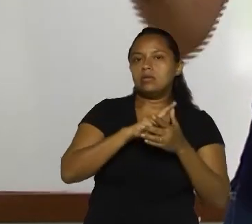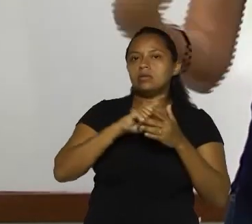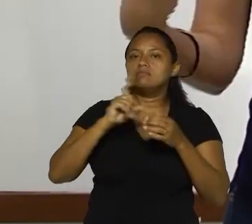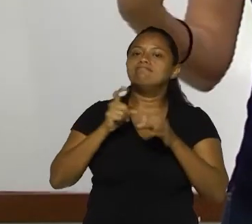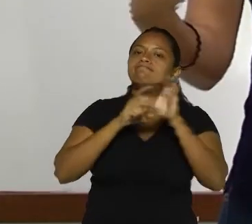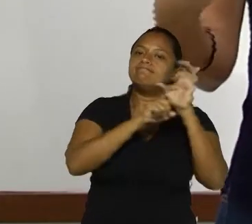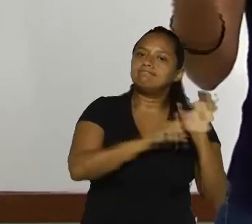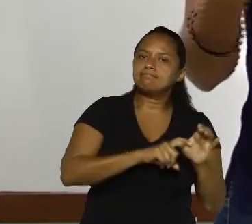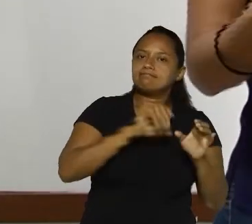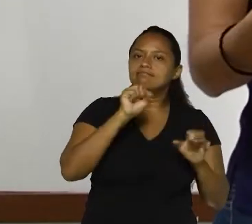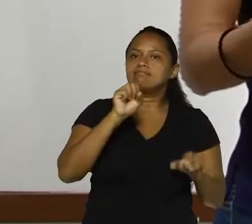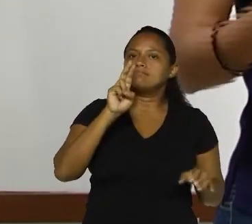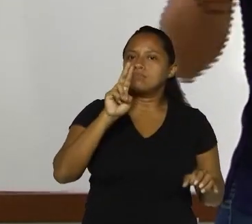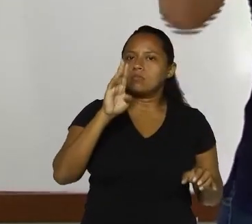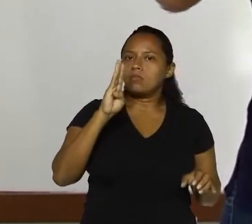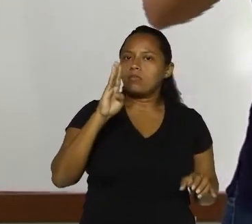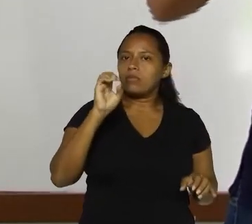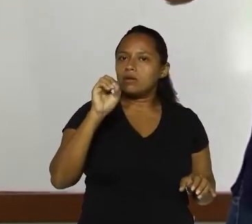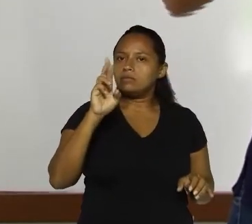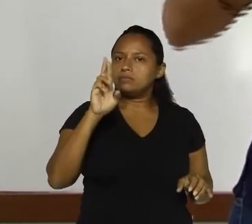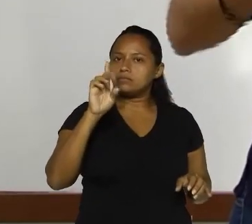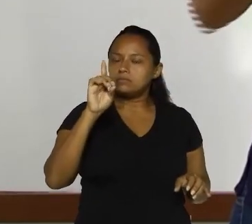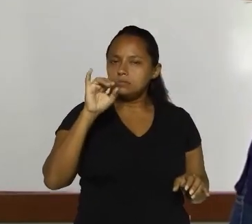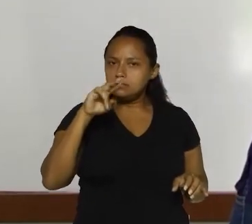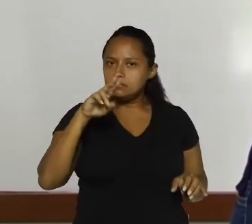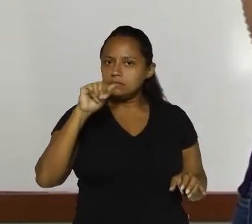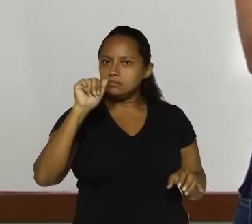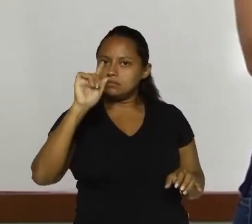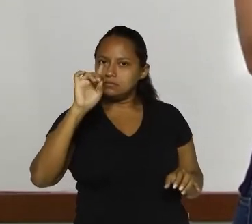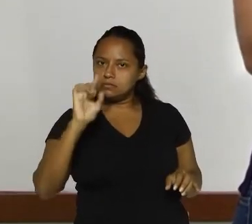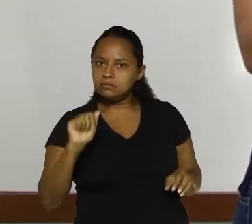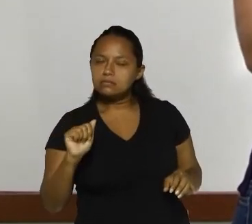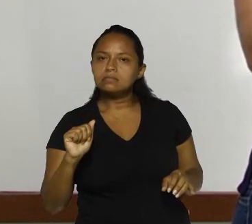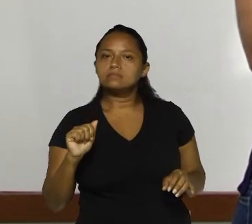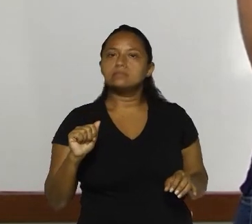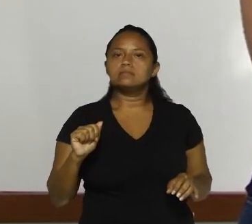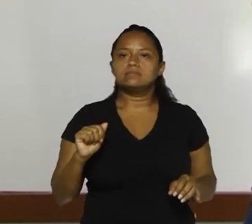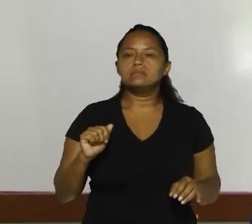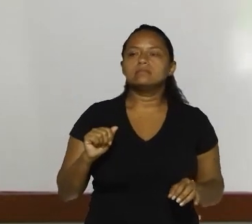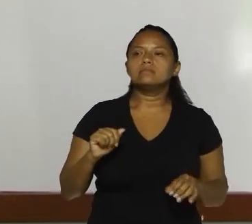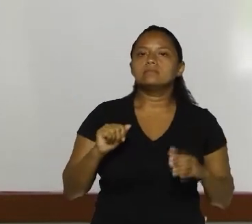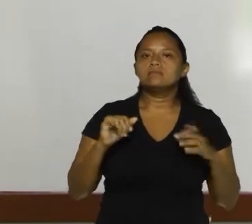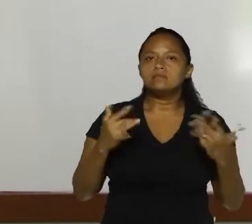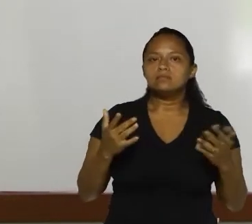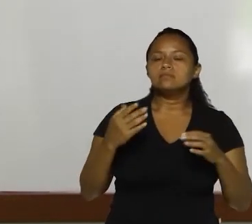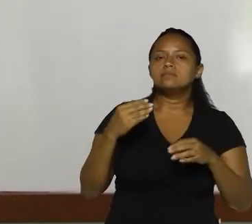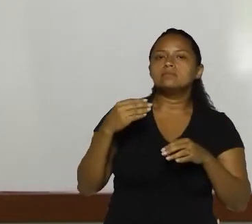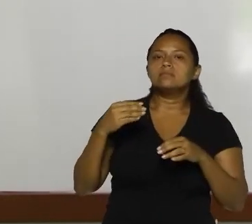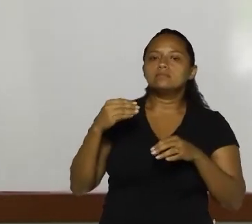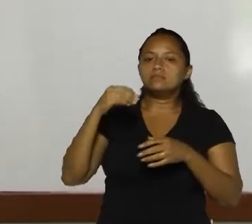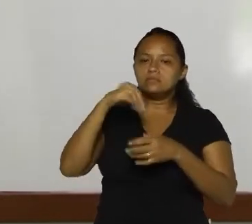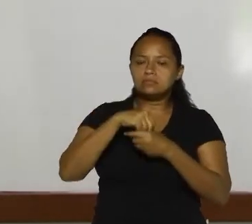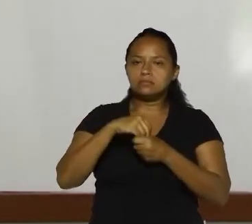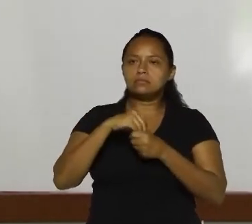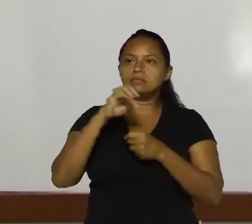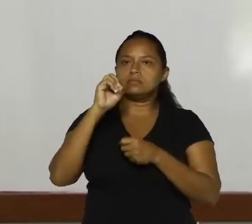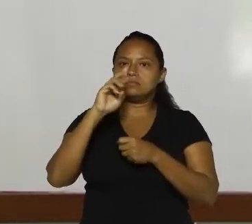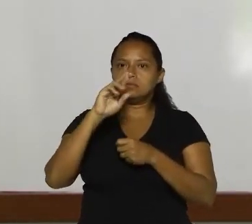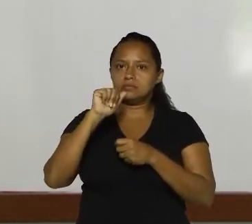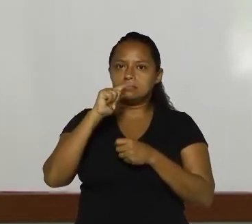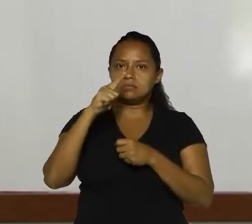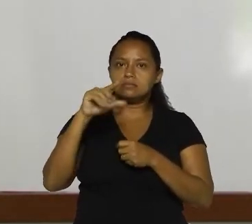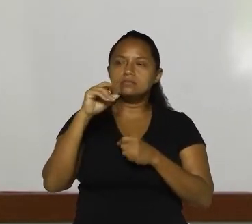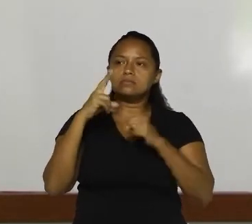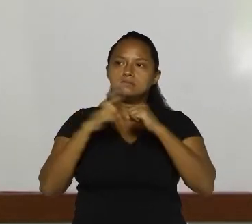subordinada. Ela funciona como adjunto adverbial de finalidade, certo? Ela faz parte dessa oração